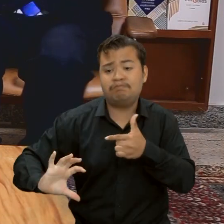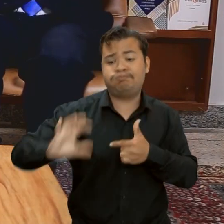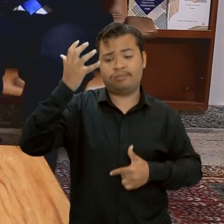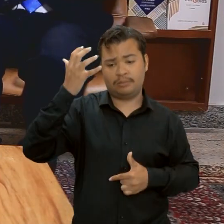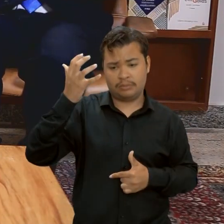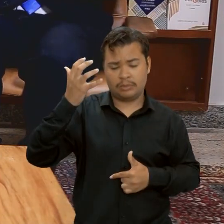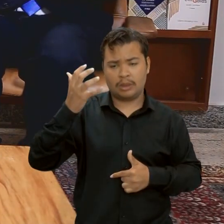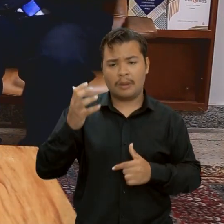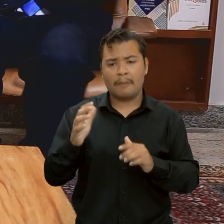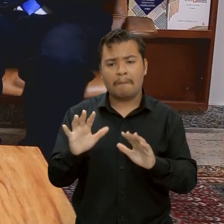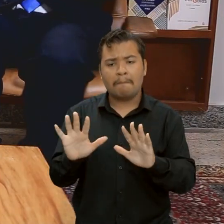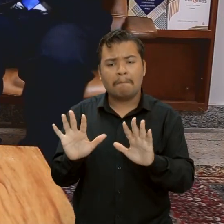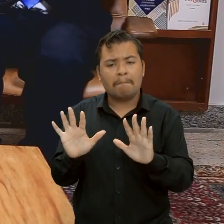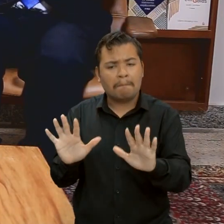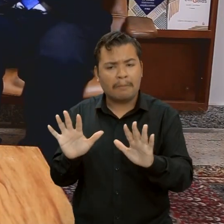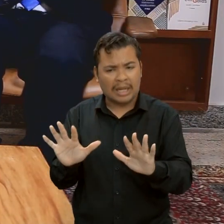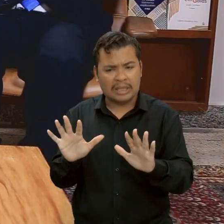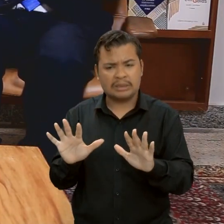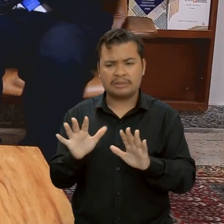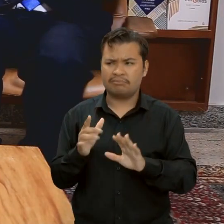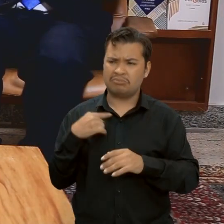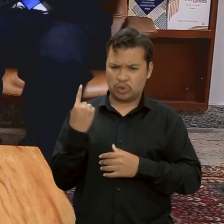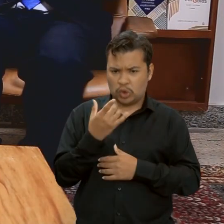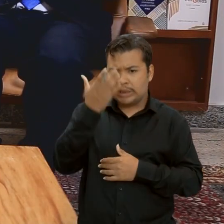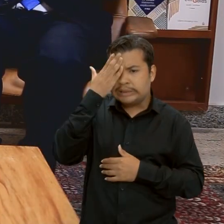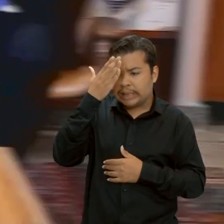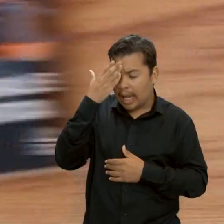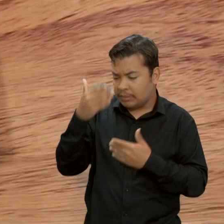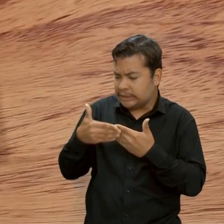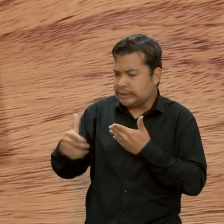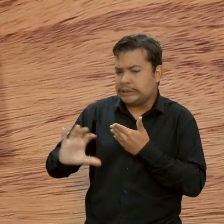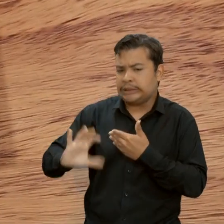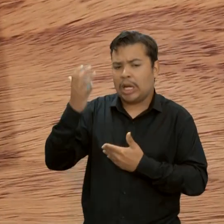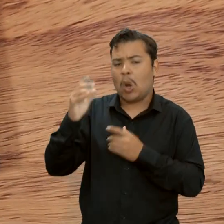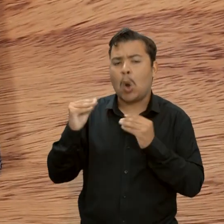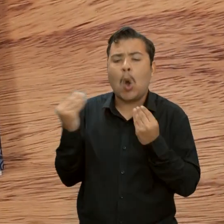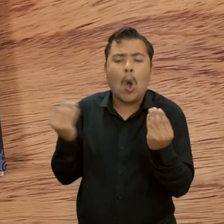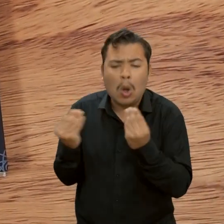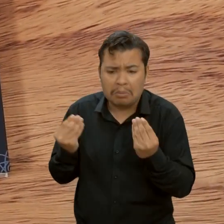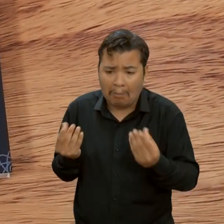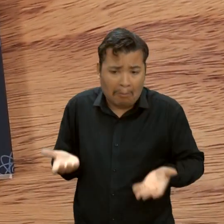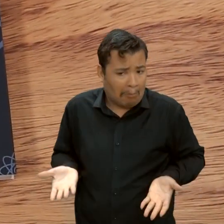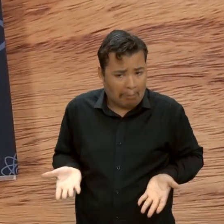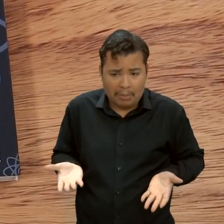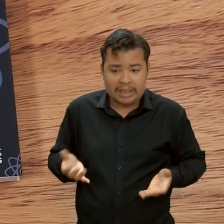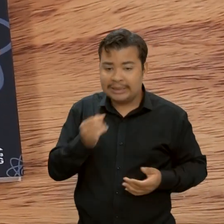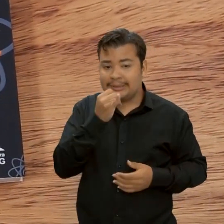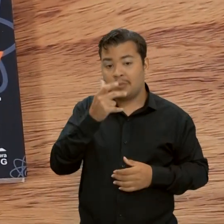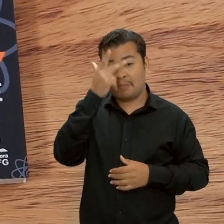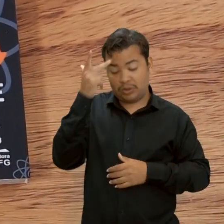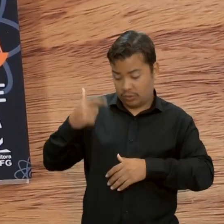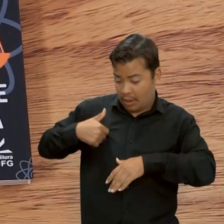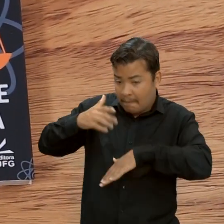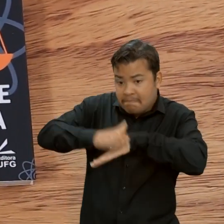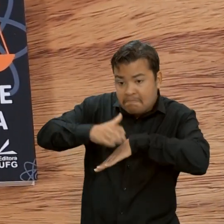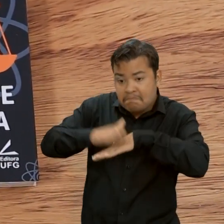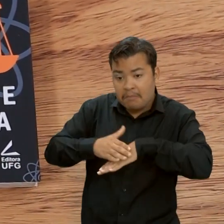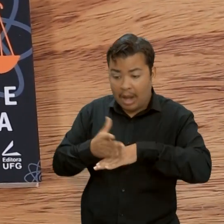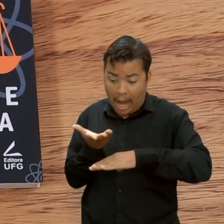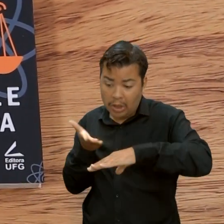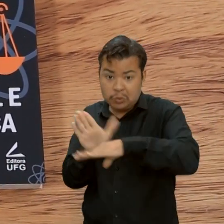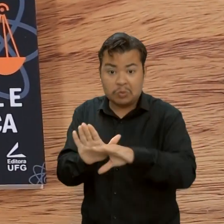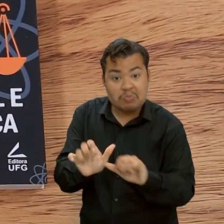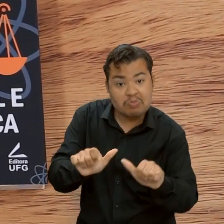sempre nós sabemos como essa reação ocorrerá. Alguém faz o bem, pratica o bem a alguém.